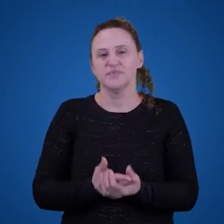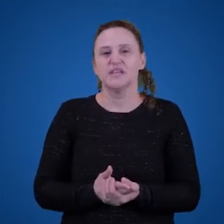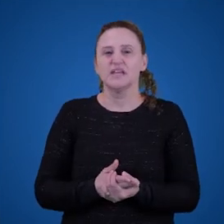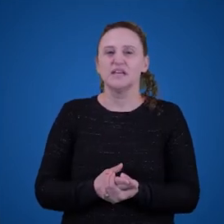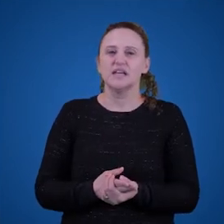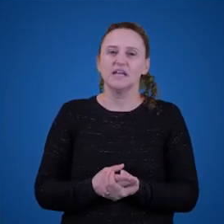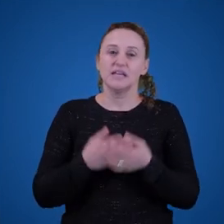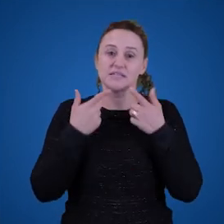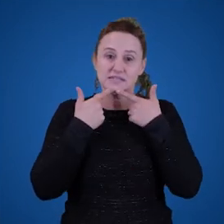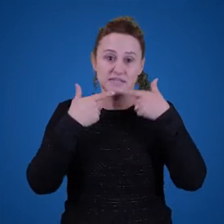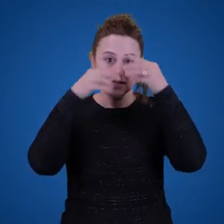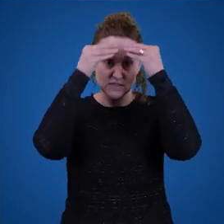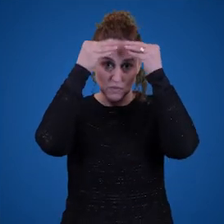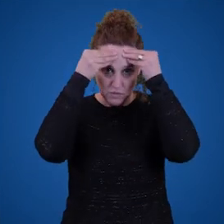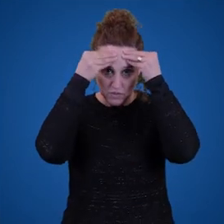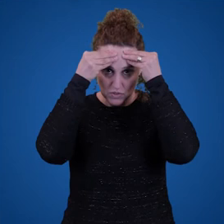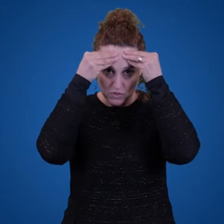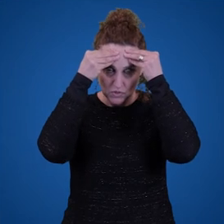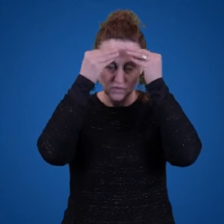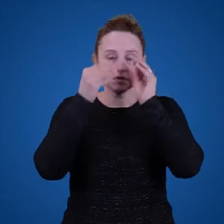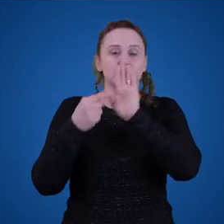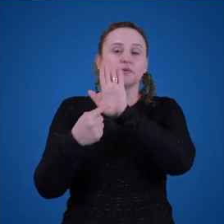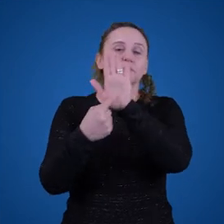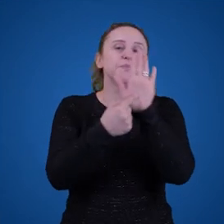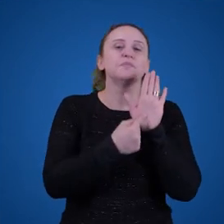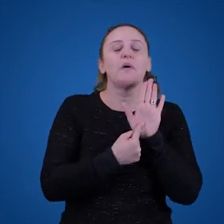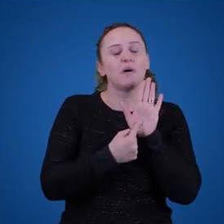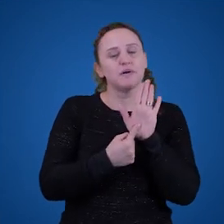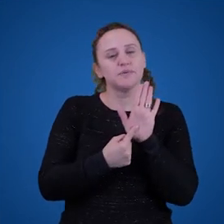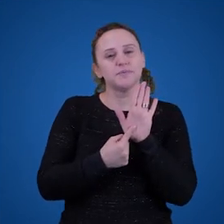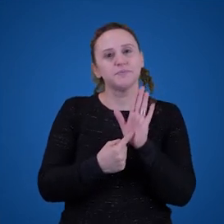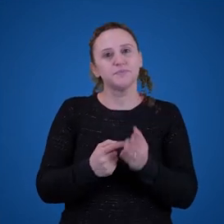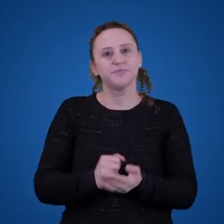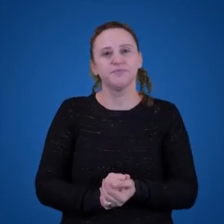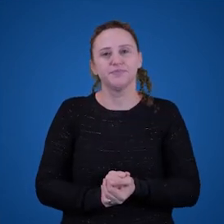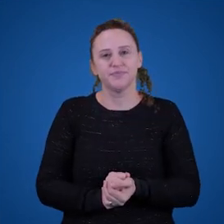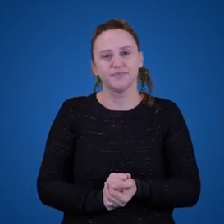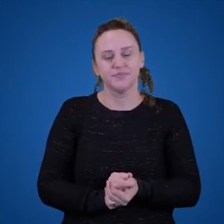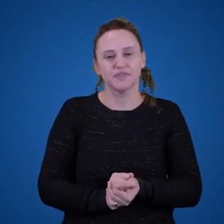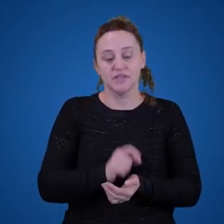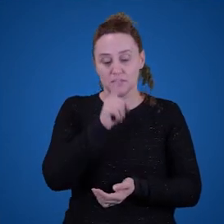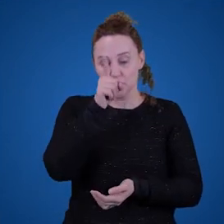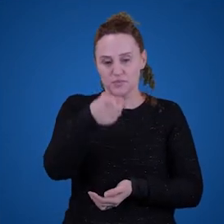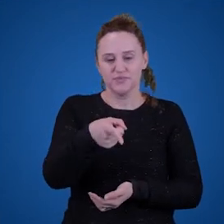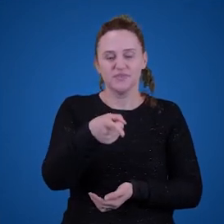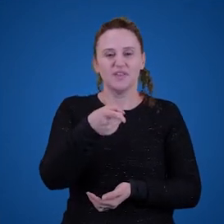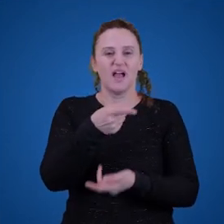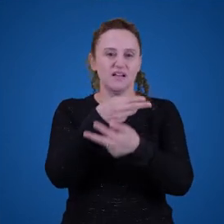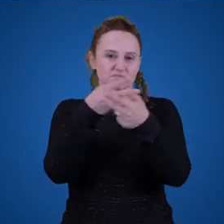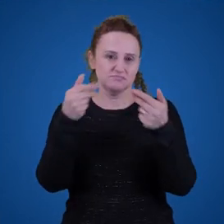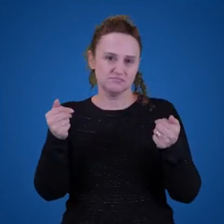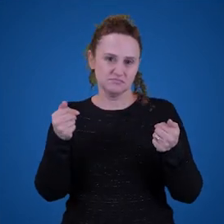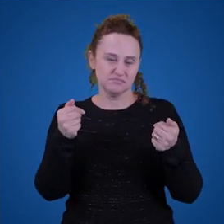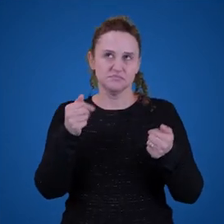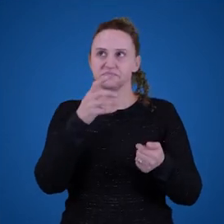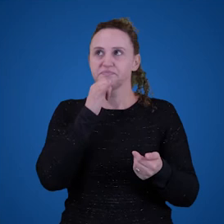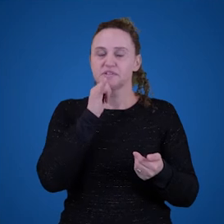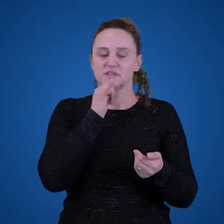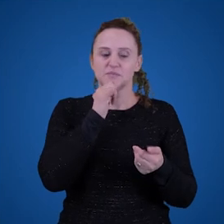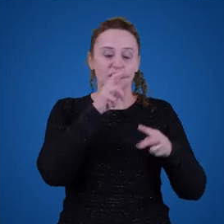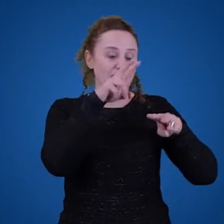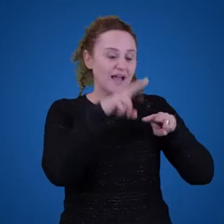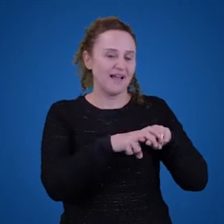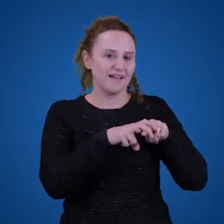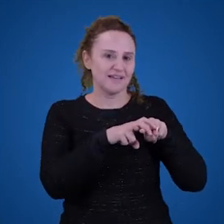algumas expressões também parecem apontar de modo geral as coisas. Se eu falar, por exemplo, cadeira,